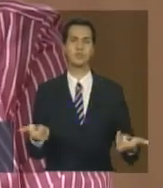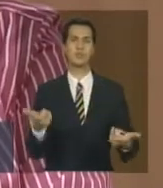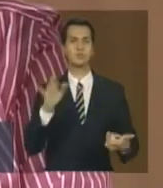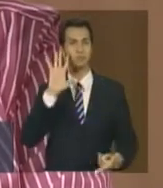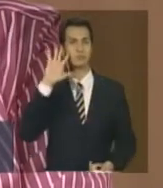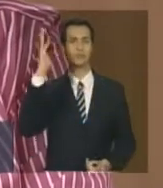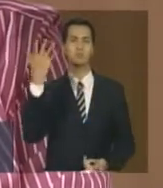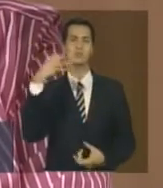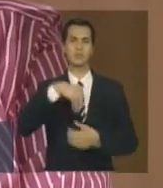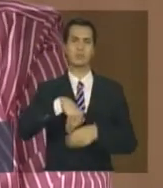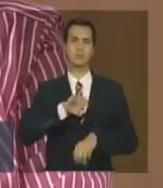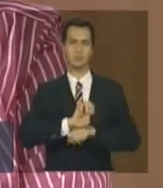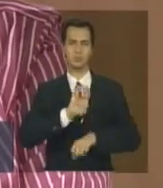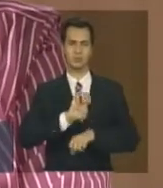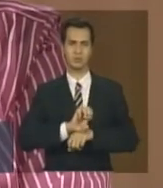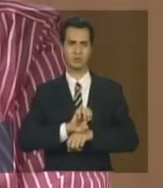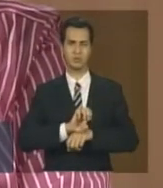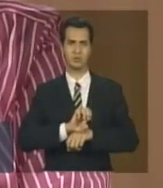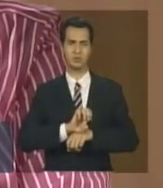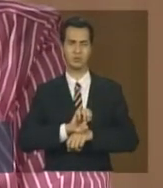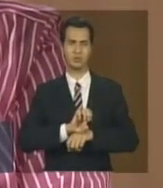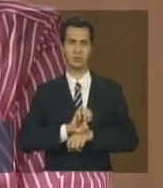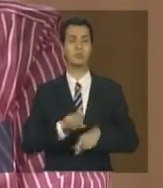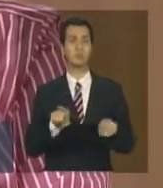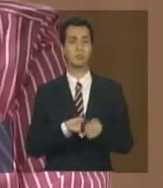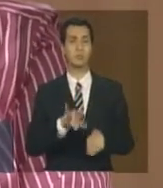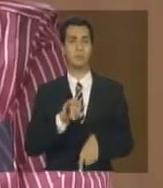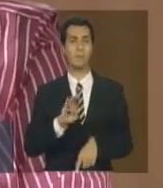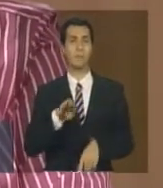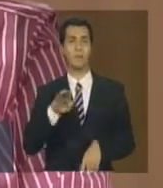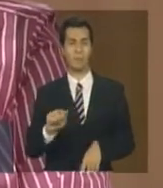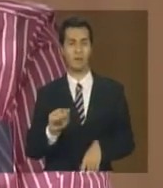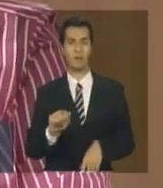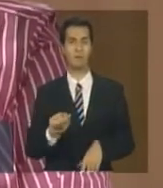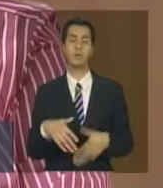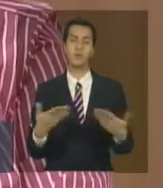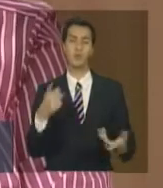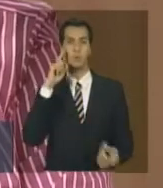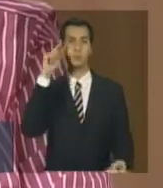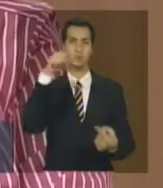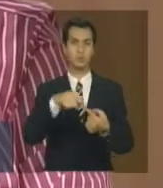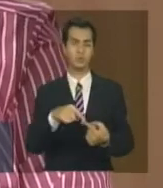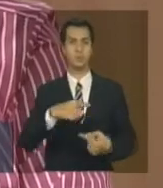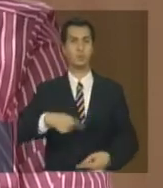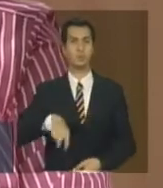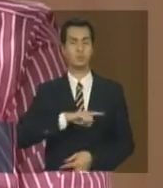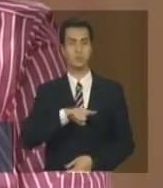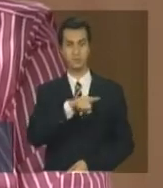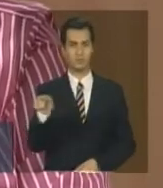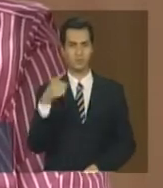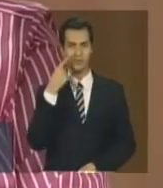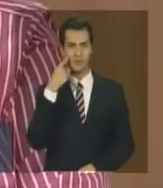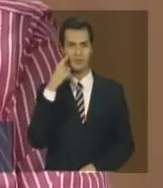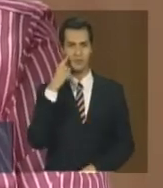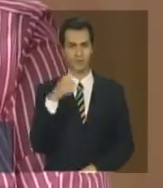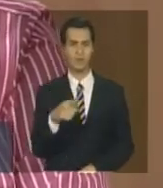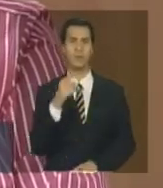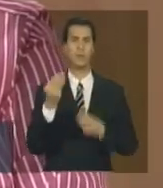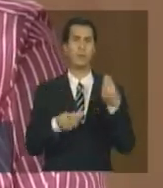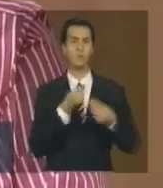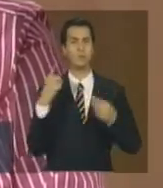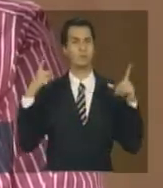por parte dos estados no licenciamento ambiental além do IBAMA propriamente esse o objetivo vocês vejam como é complexo